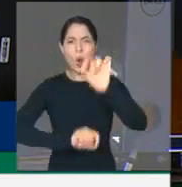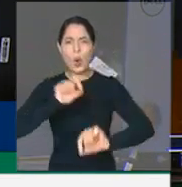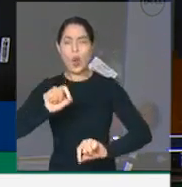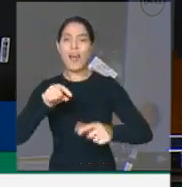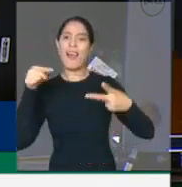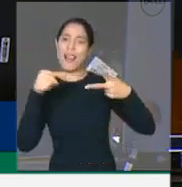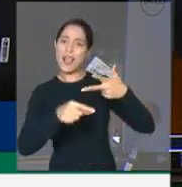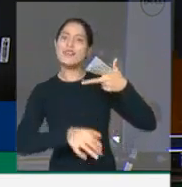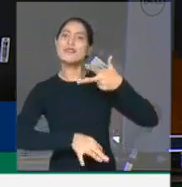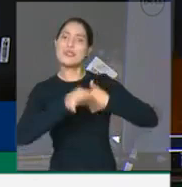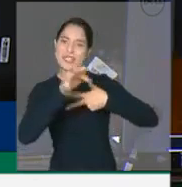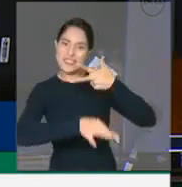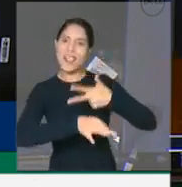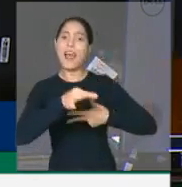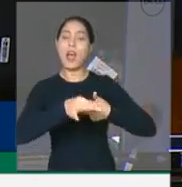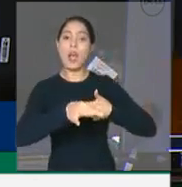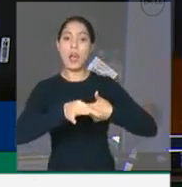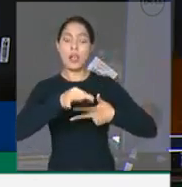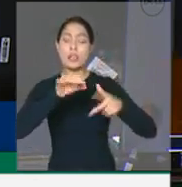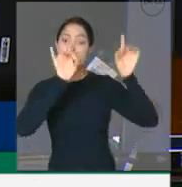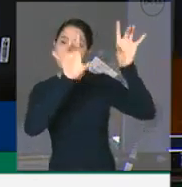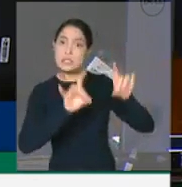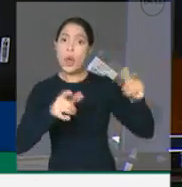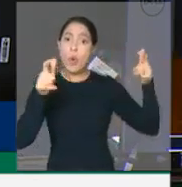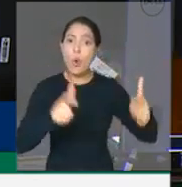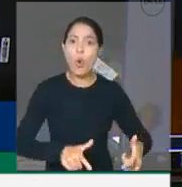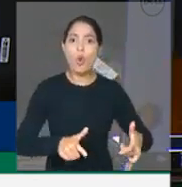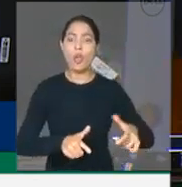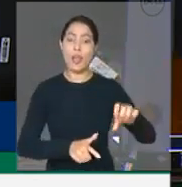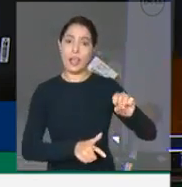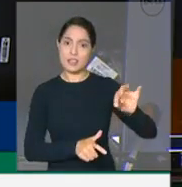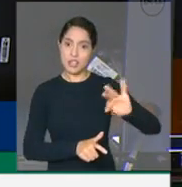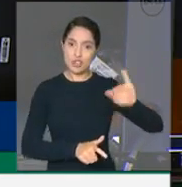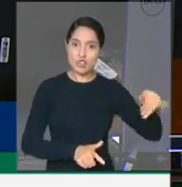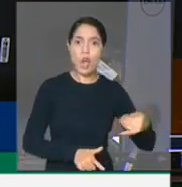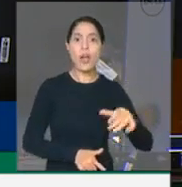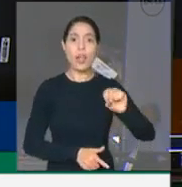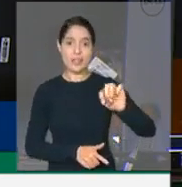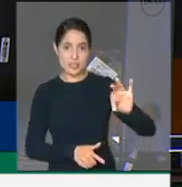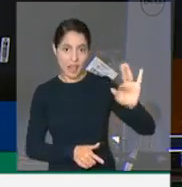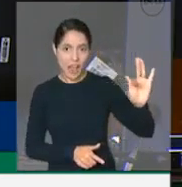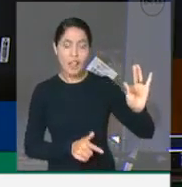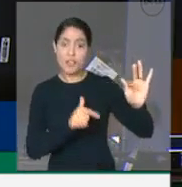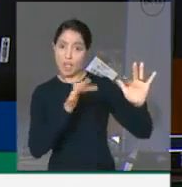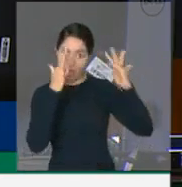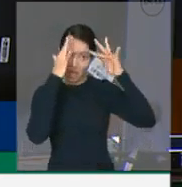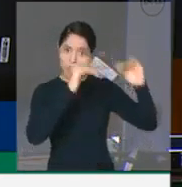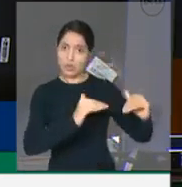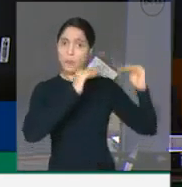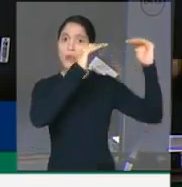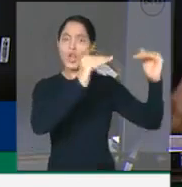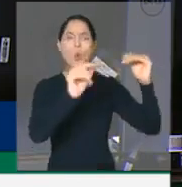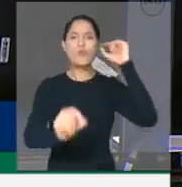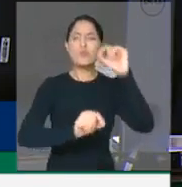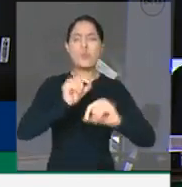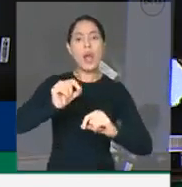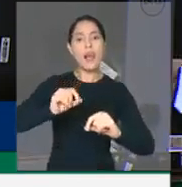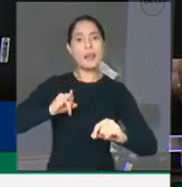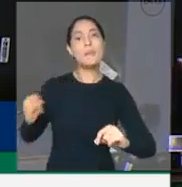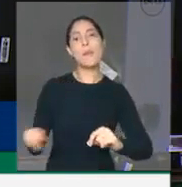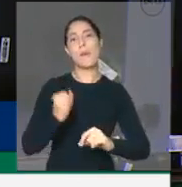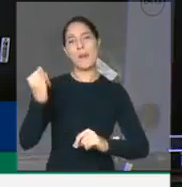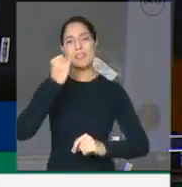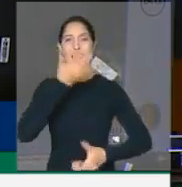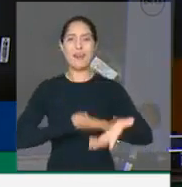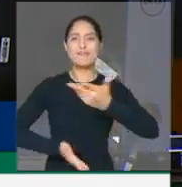judiciário, em particular com os tribunais superiores. Não podia ser diferente. Preservar a harmonia e a independência entre os